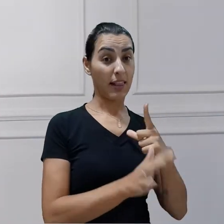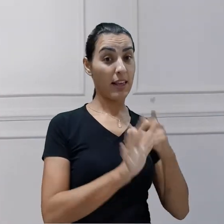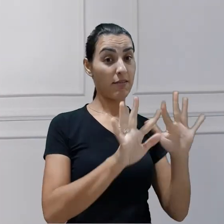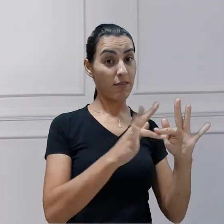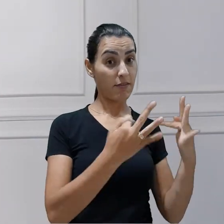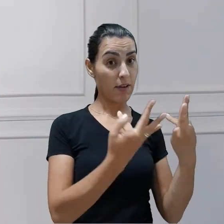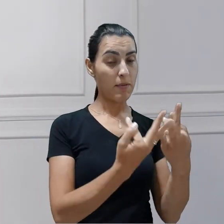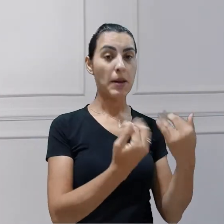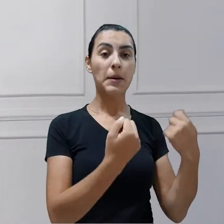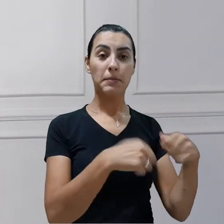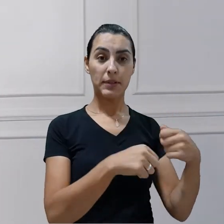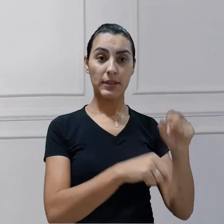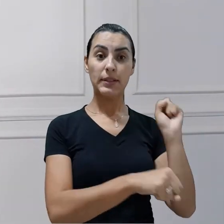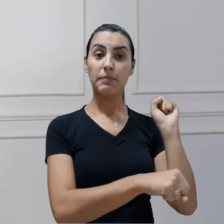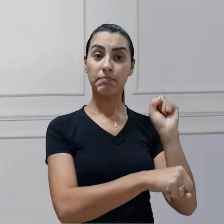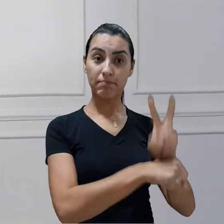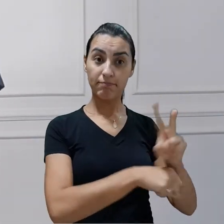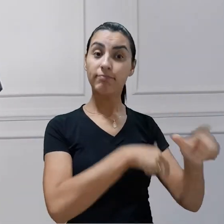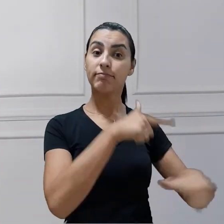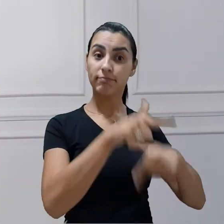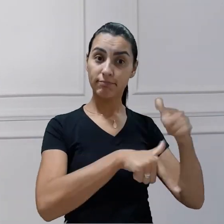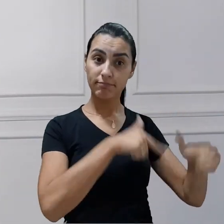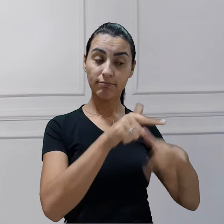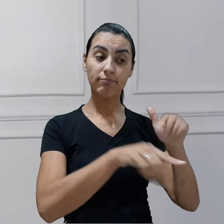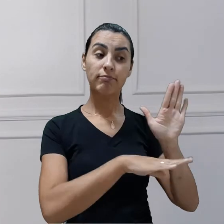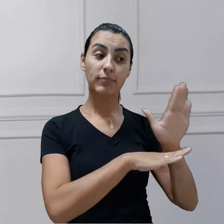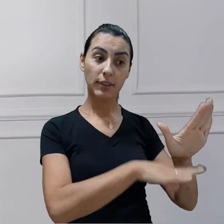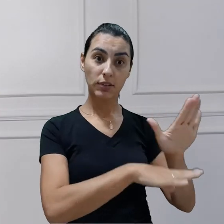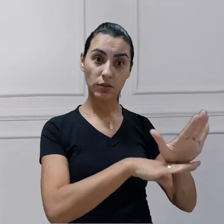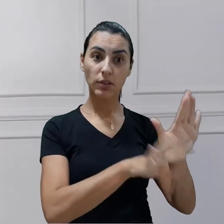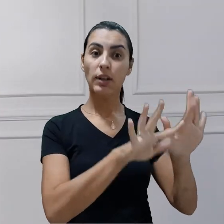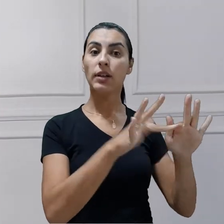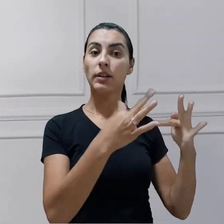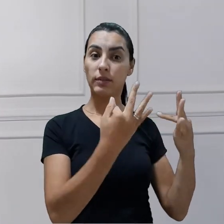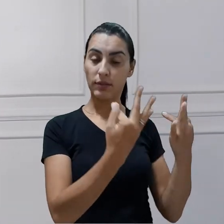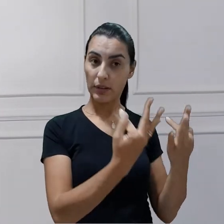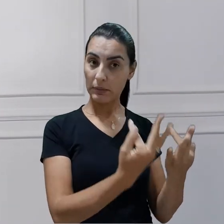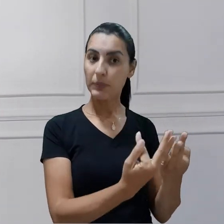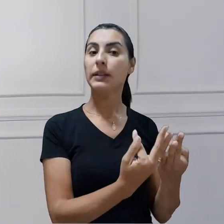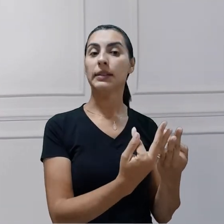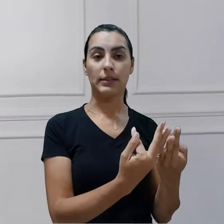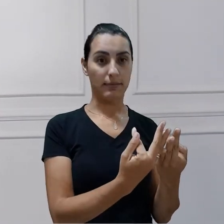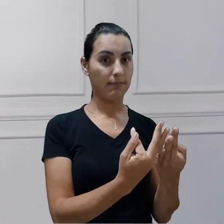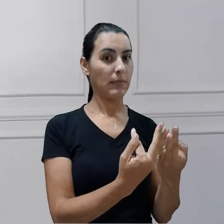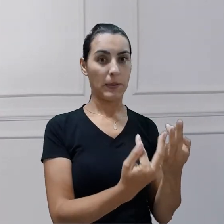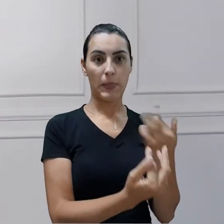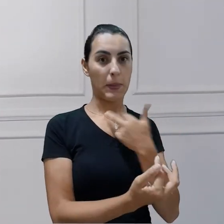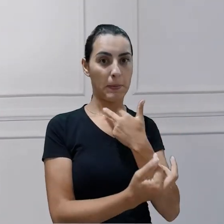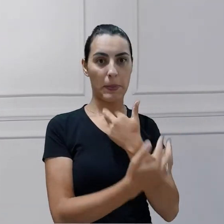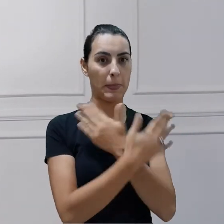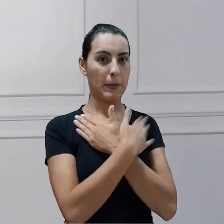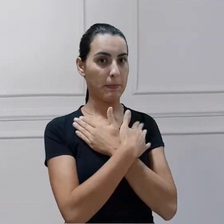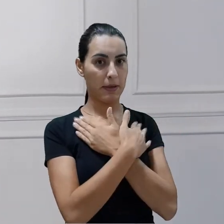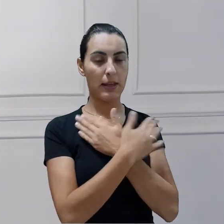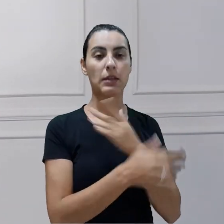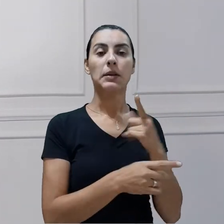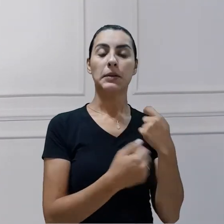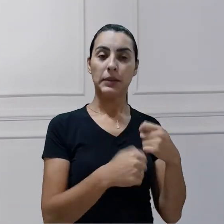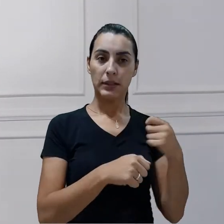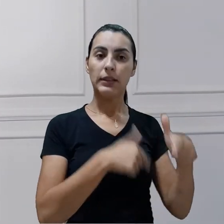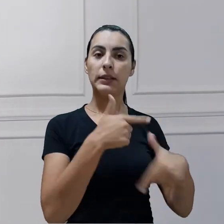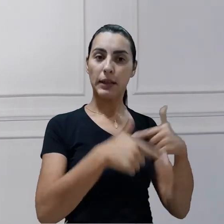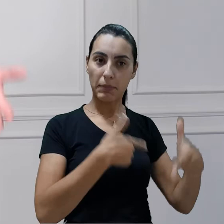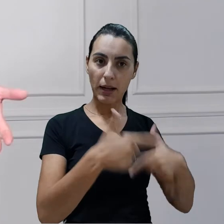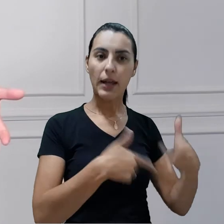emprego para dar sustento à sua família. Esta é uma das diferenças. Então, tem pessoas que